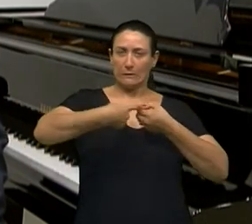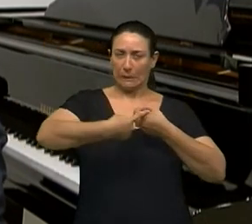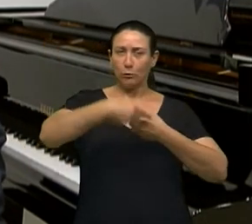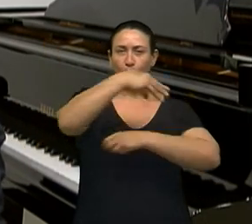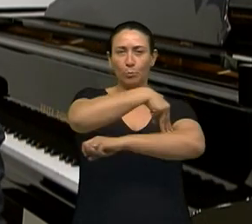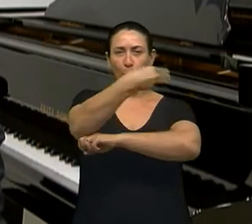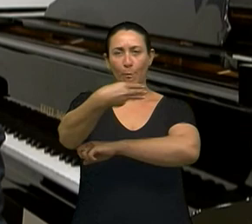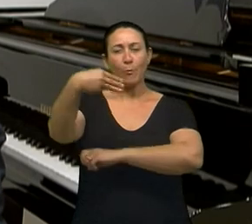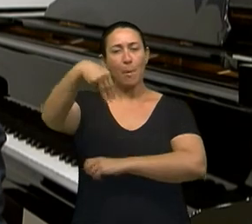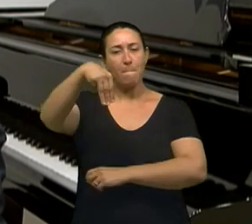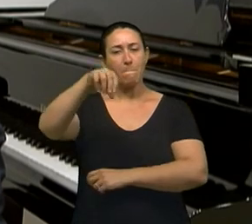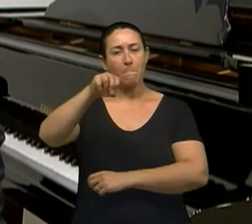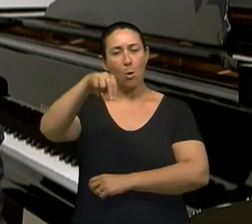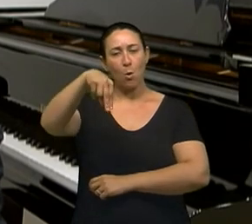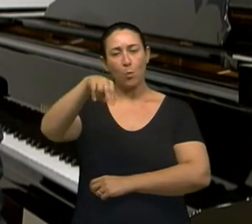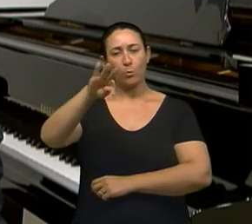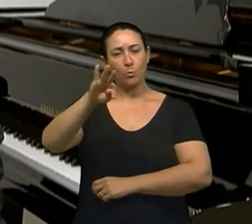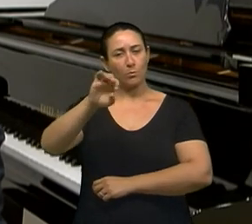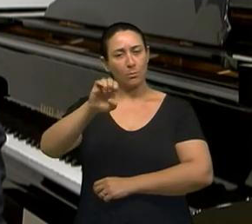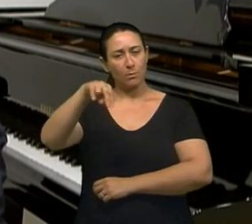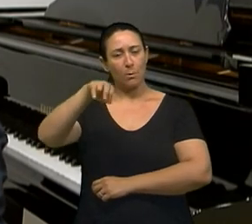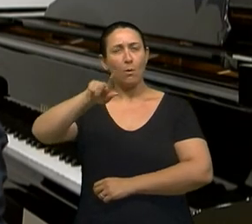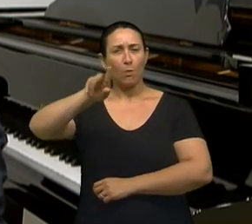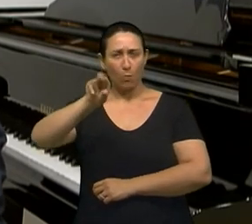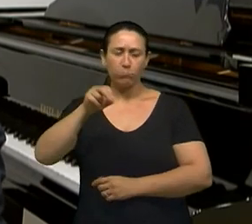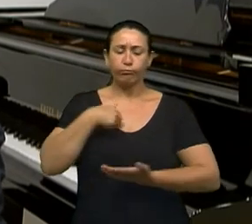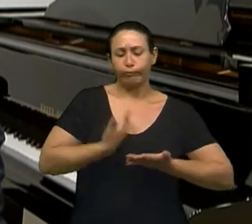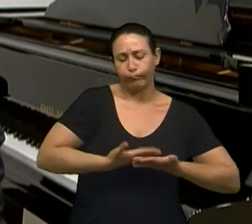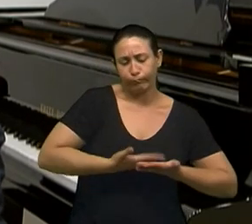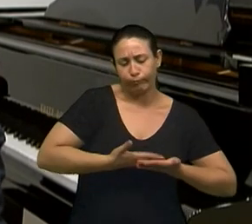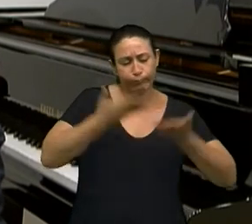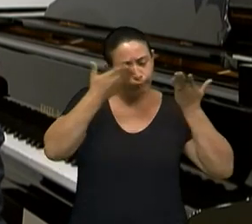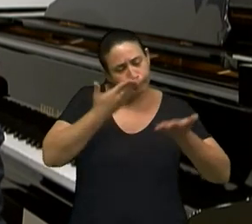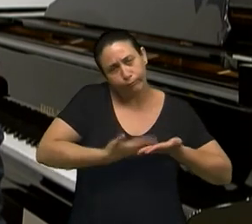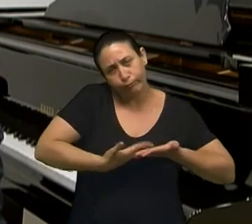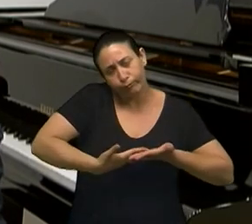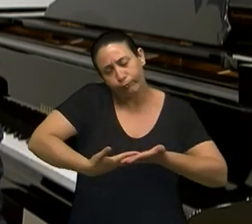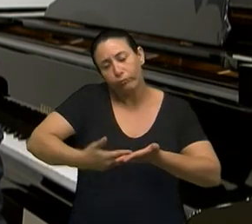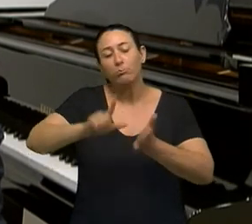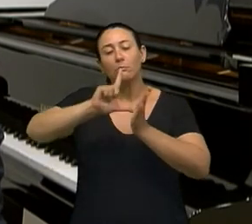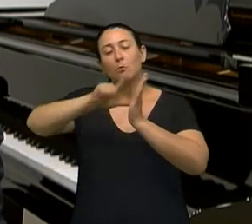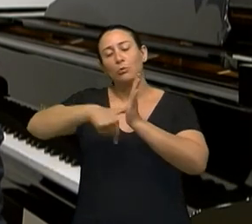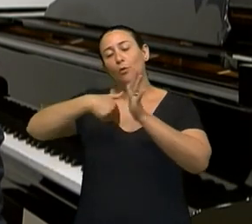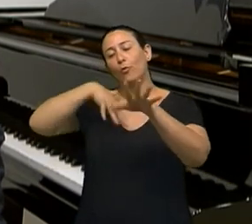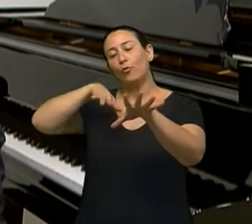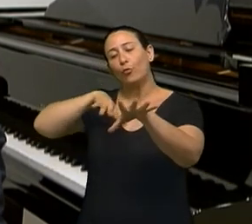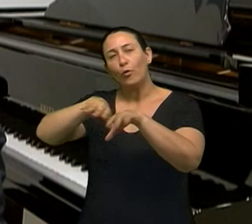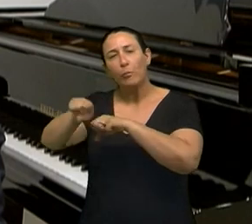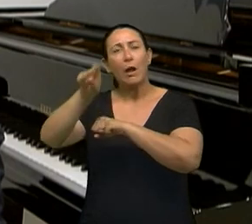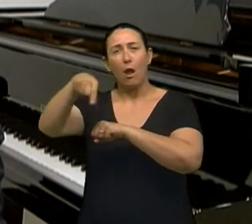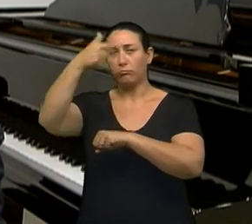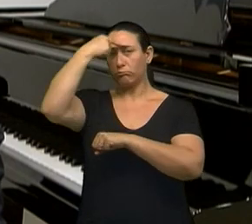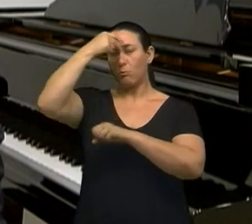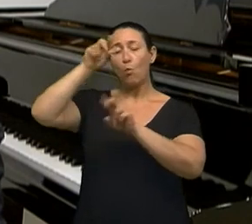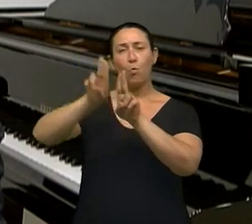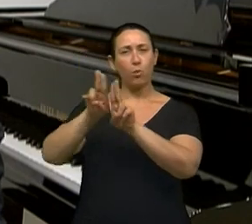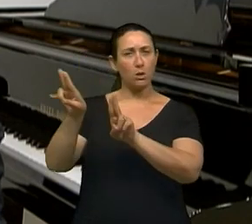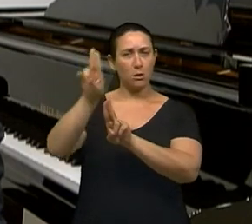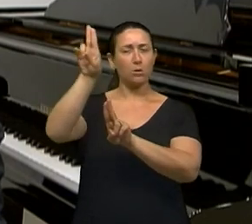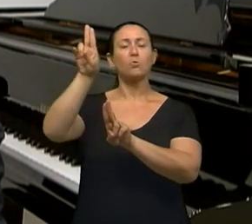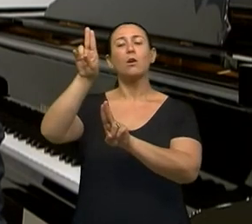estudei, me dediquei aos estudos, me formei na Unicinos em Direito.